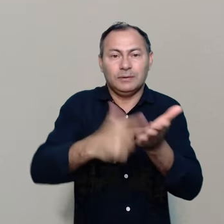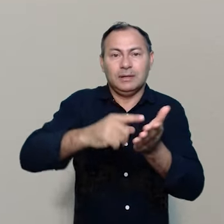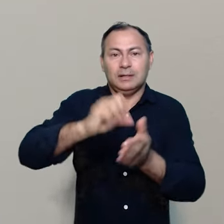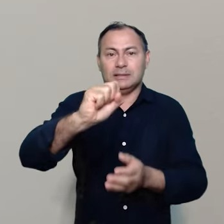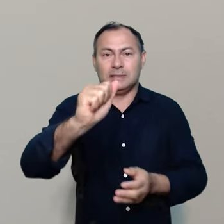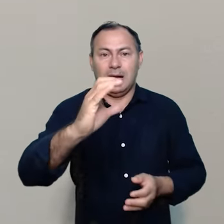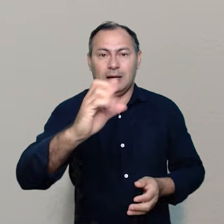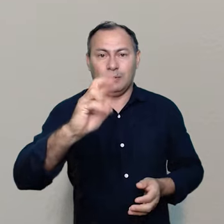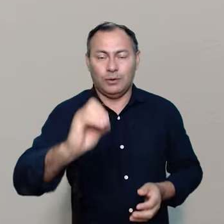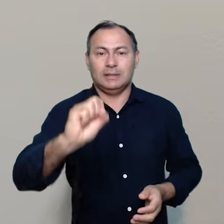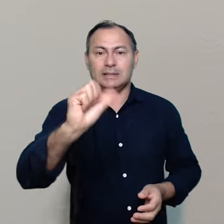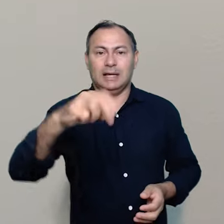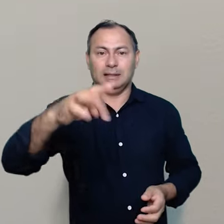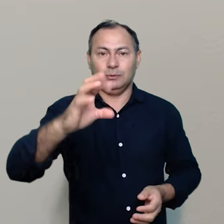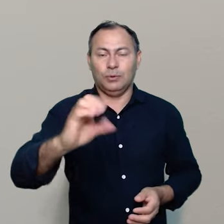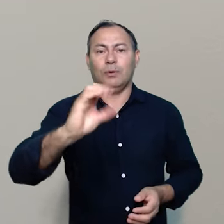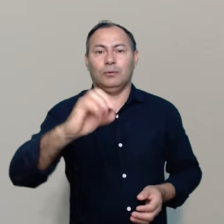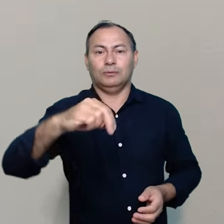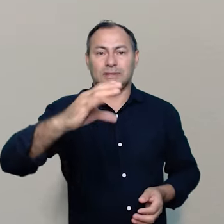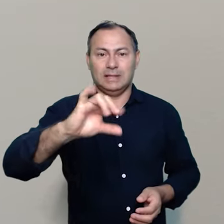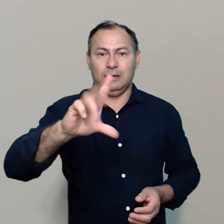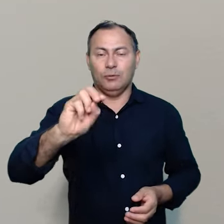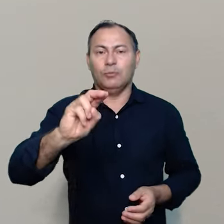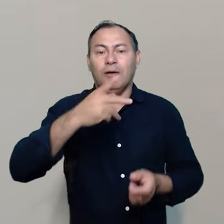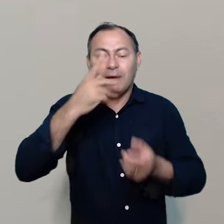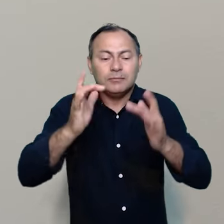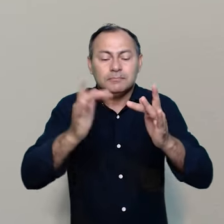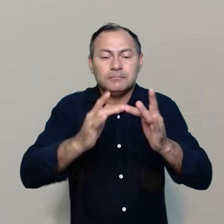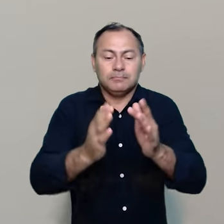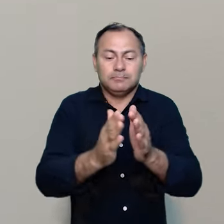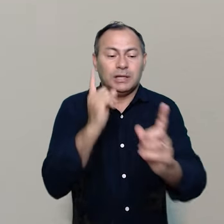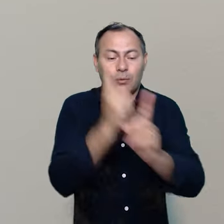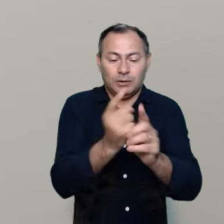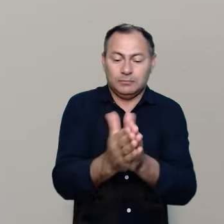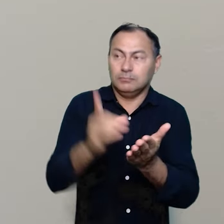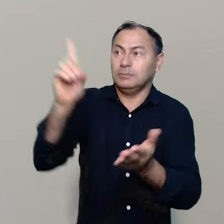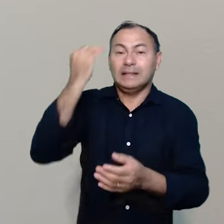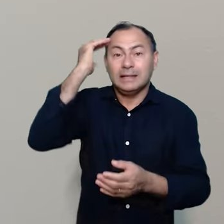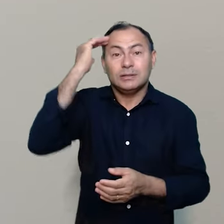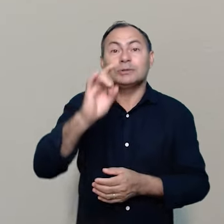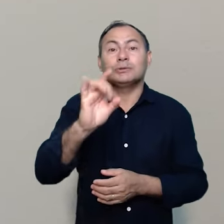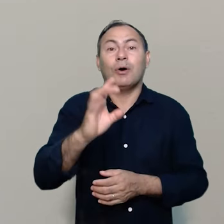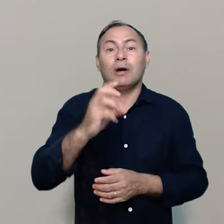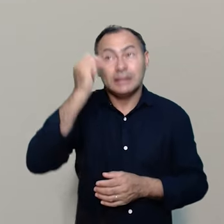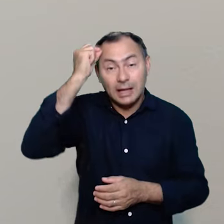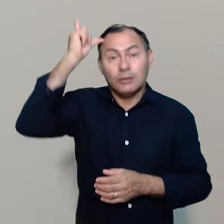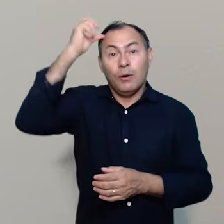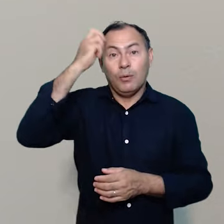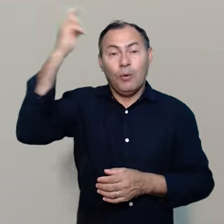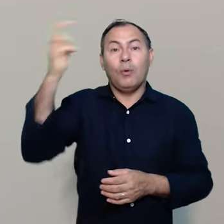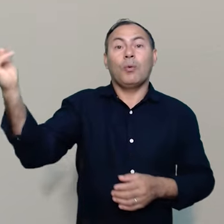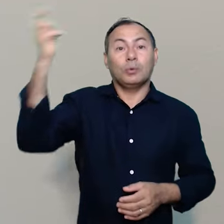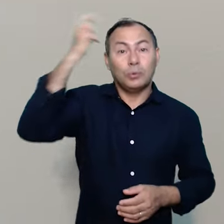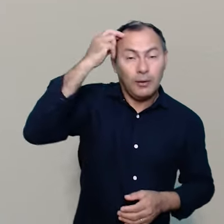A expressão afeto indica que o encontro com a palavra não deve ser entendido como um momento puramente intelectual ou